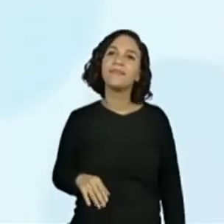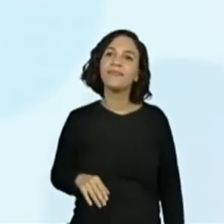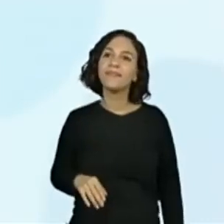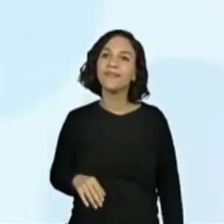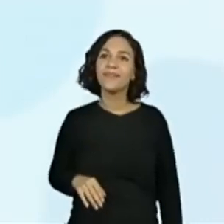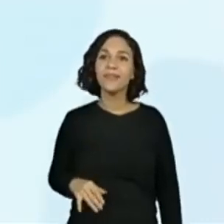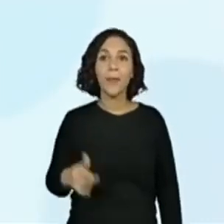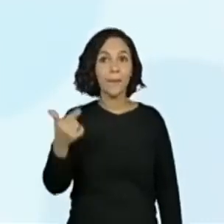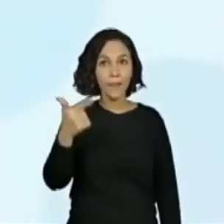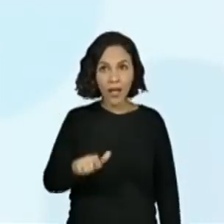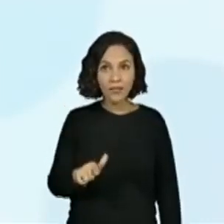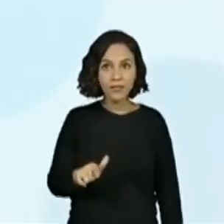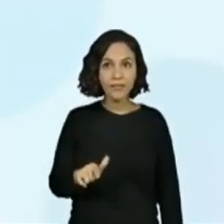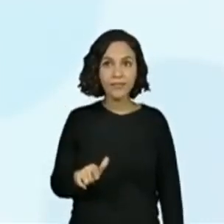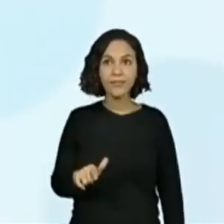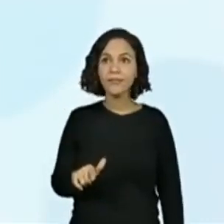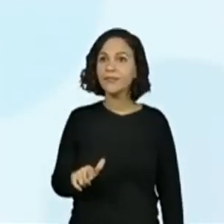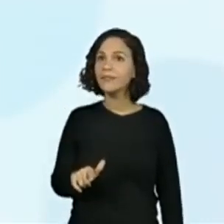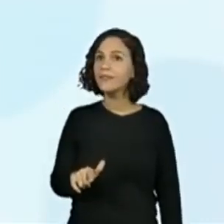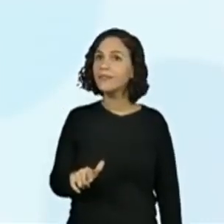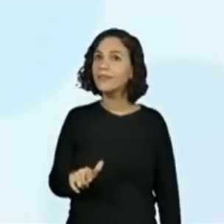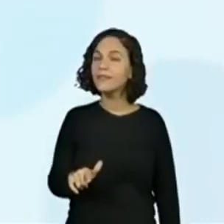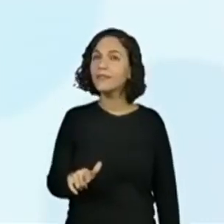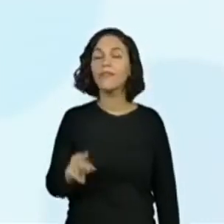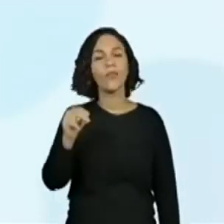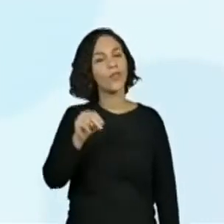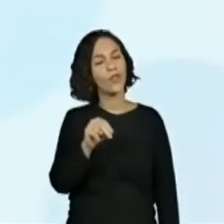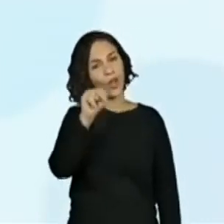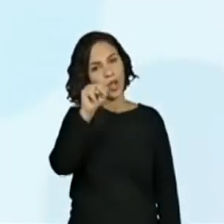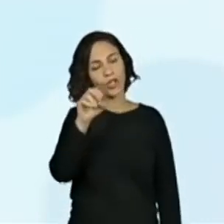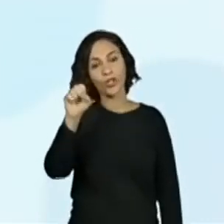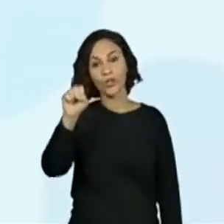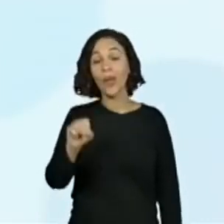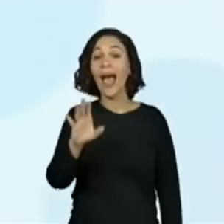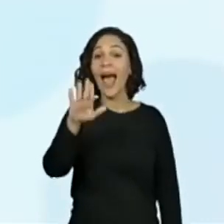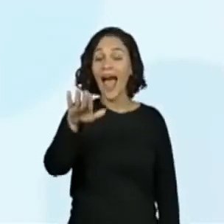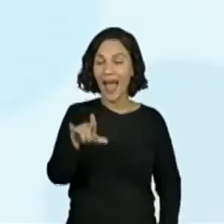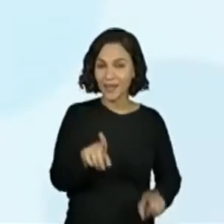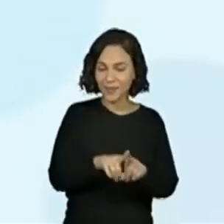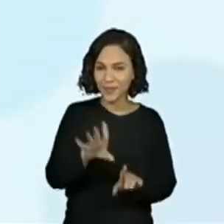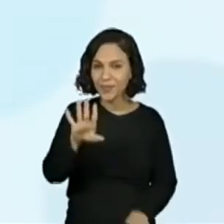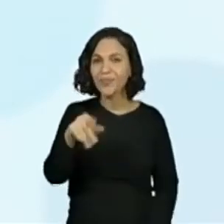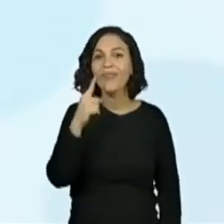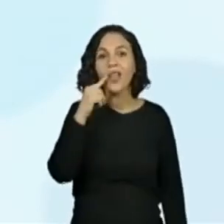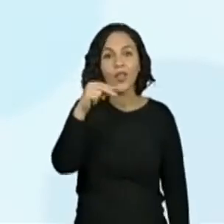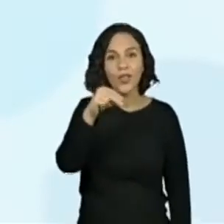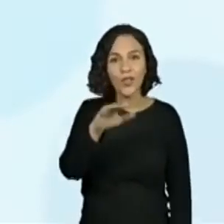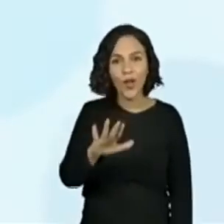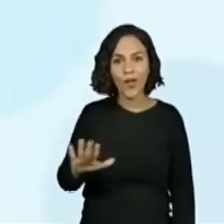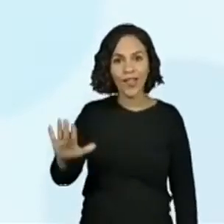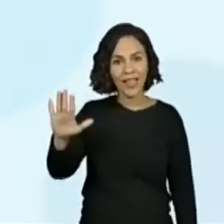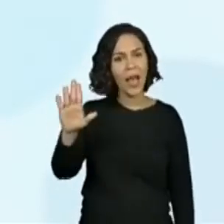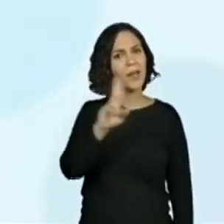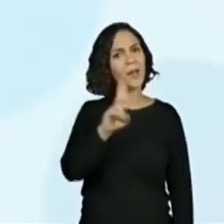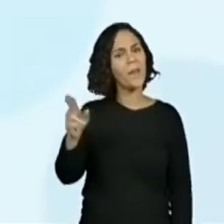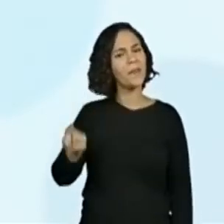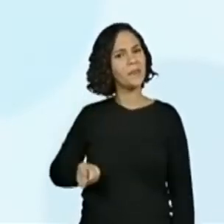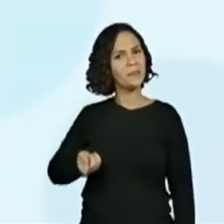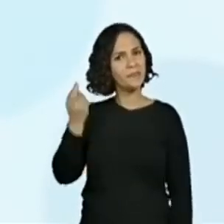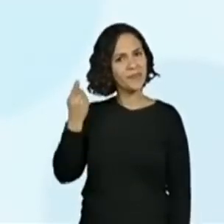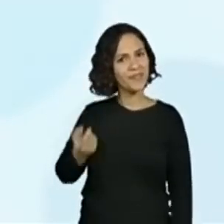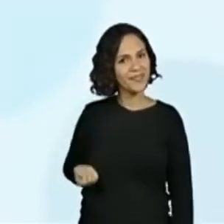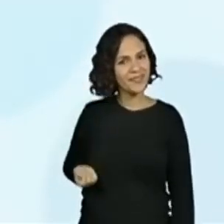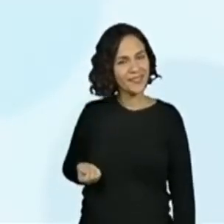Mais alguma informação, professora Kery? Norte, sul? Ah, no nordeste, ela tem um nome bem diferente.